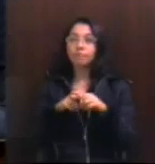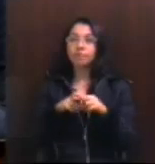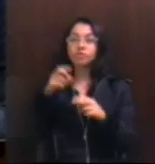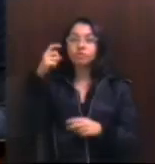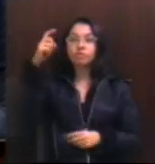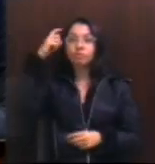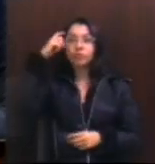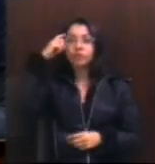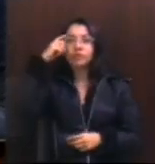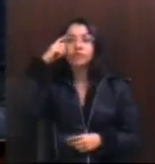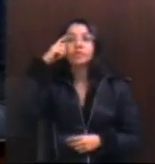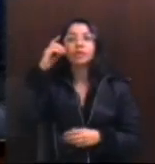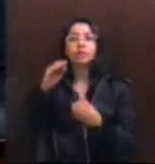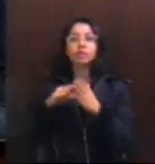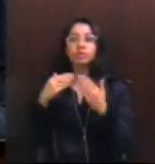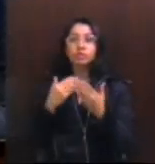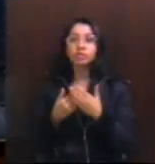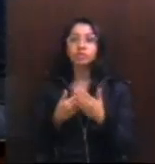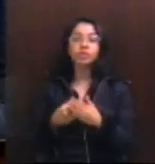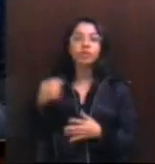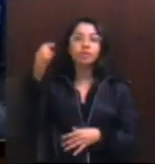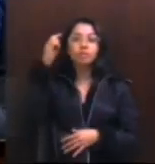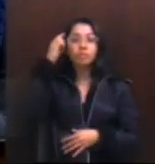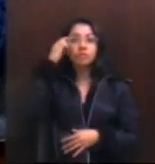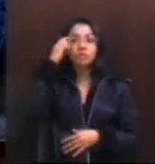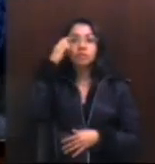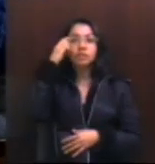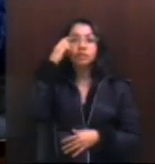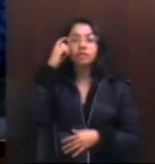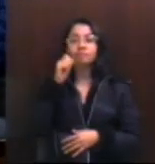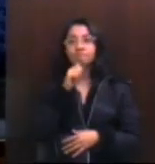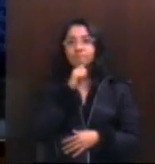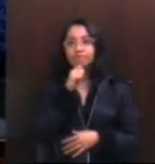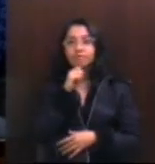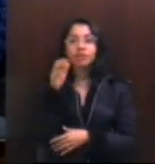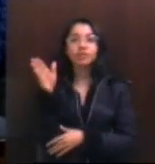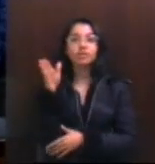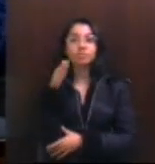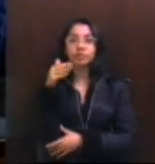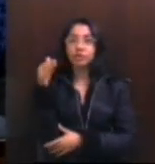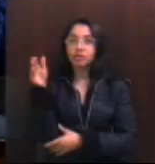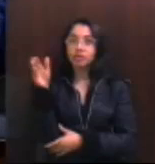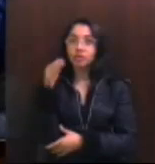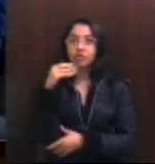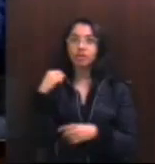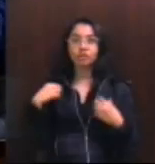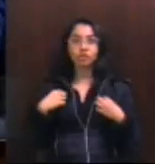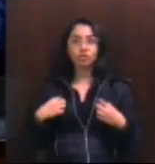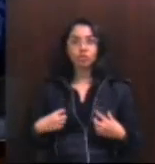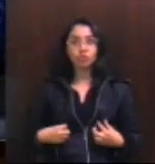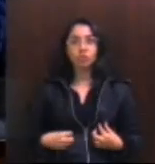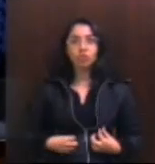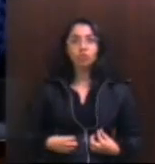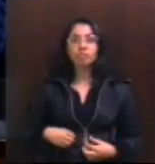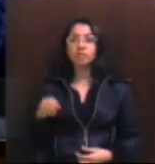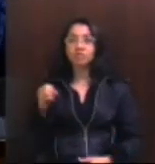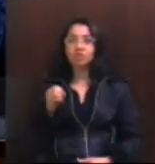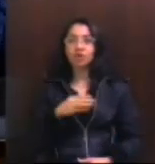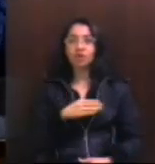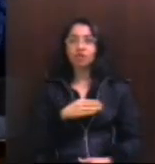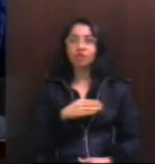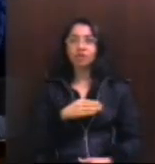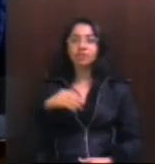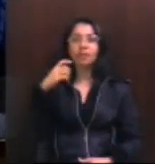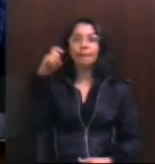ocupação das nossas escolas é pensar velhas bandeiras com roupas absolutamente novas.